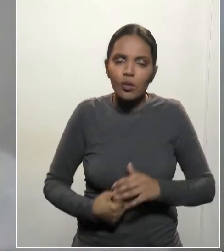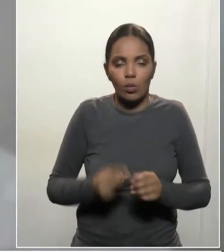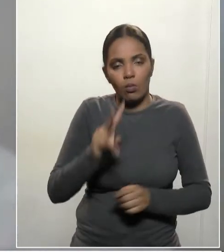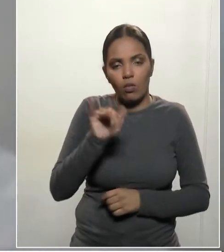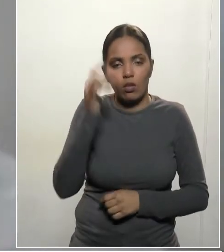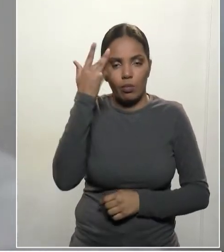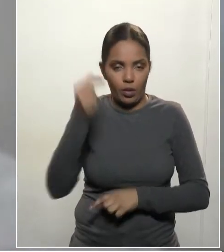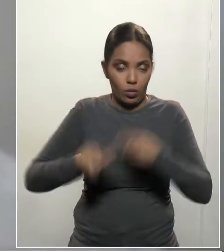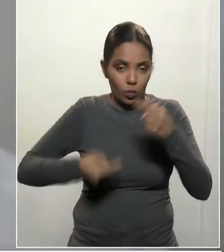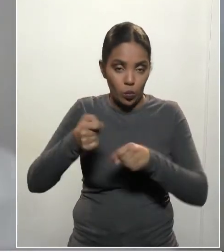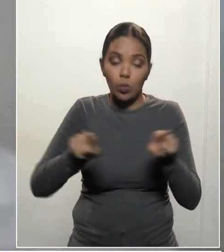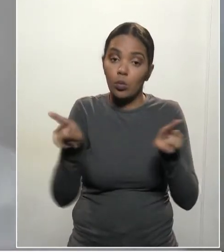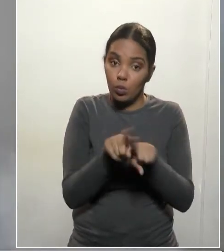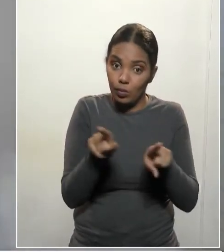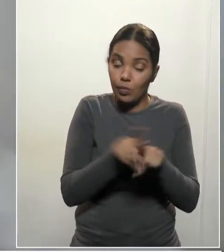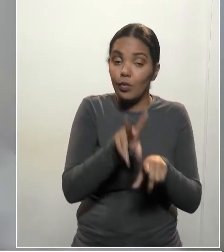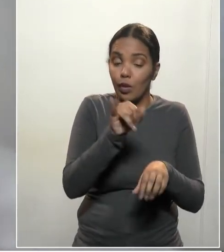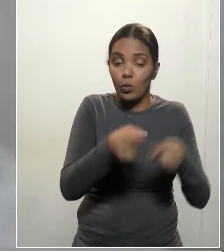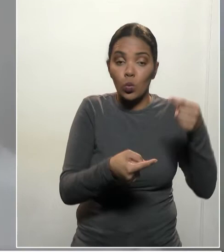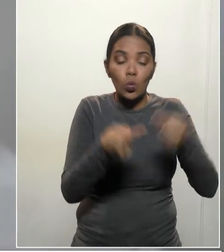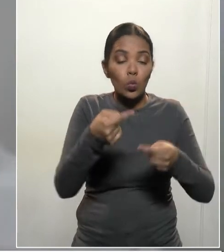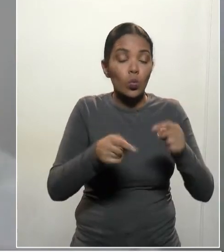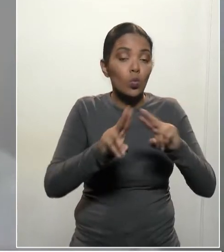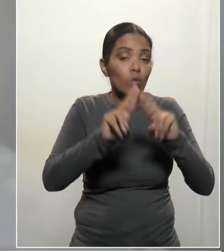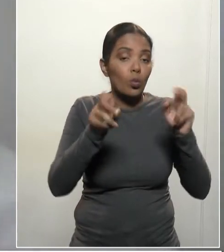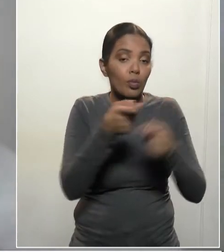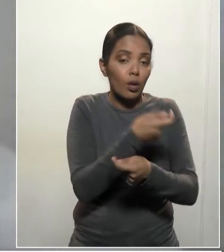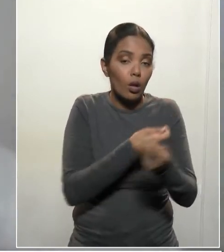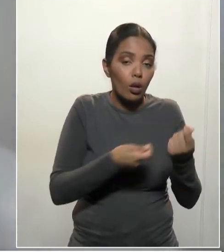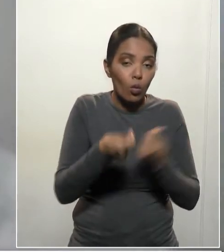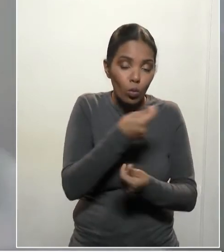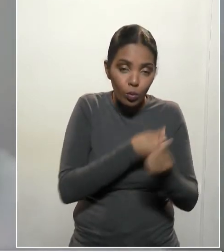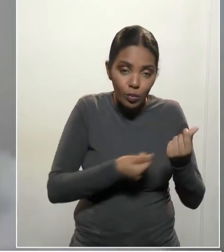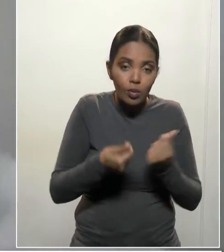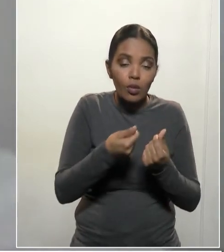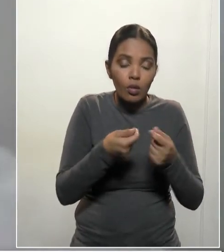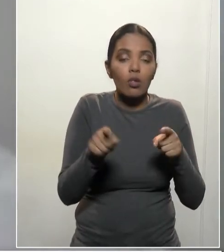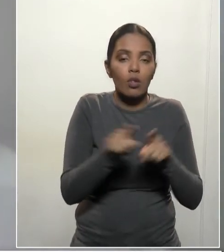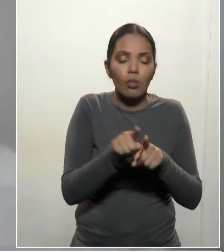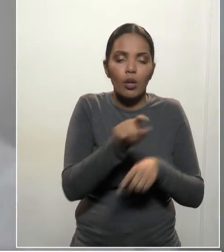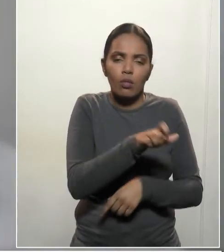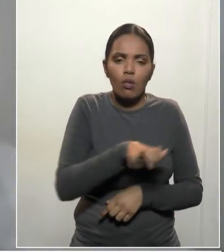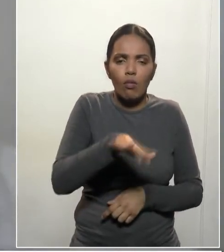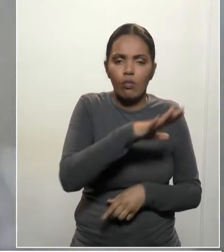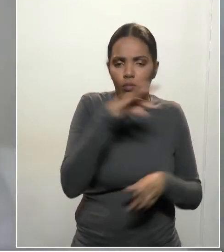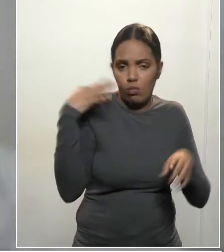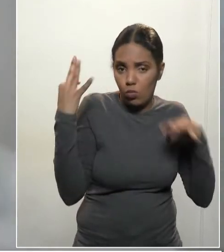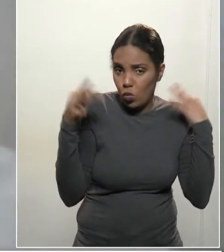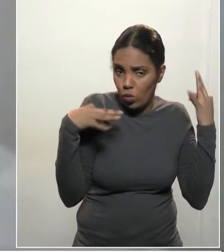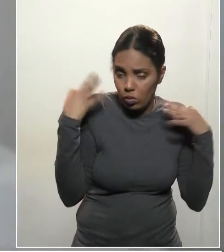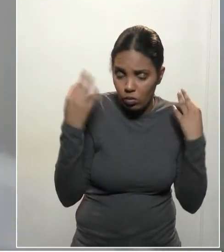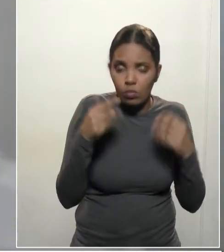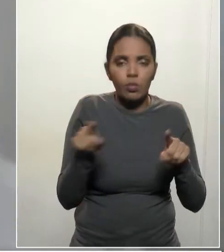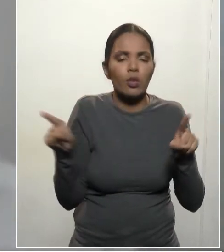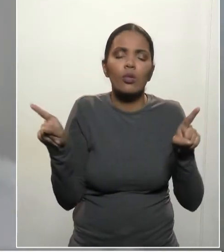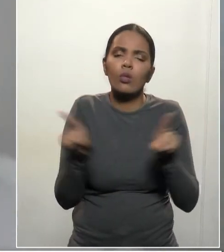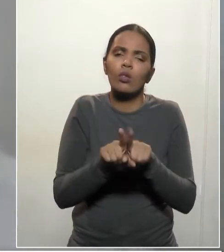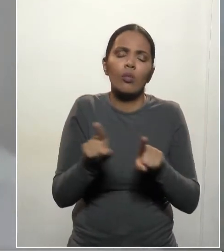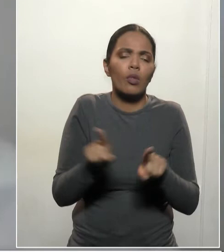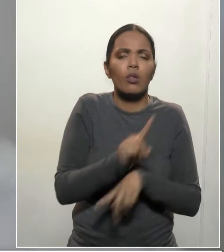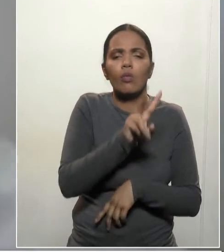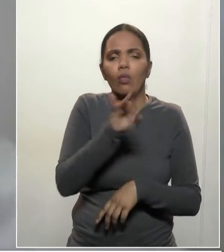retomada da economia, no que diz respeito a turismo, com representantes dessas categorias. Estaremos também discutindo a questão